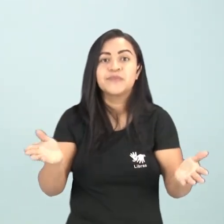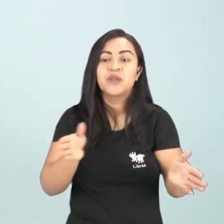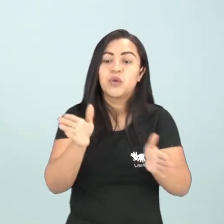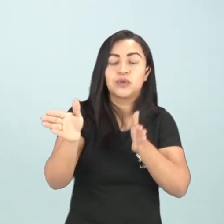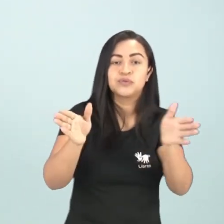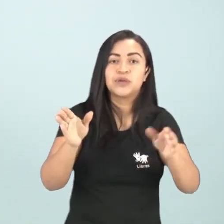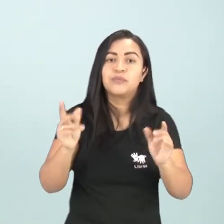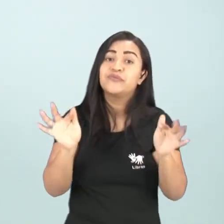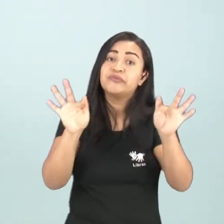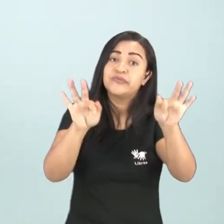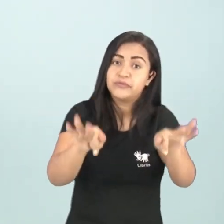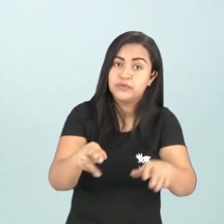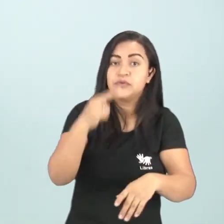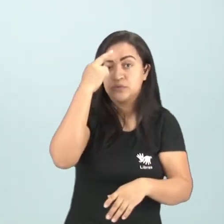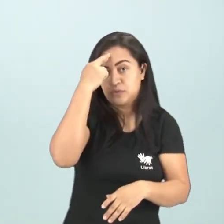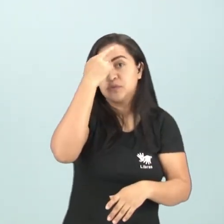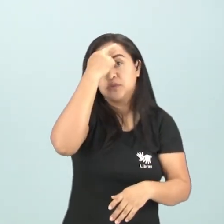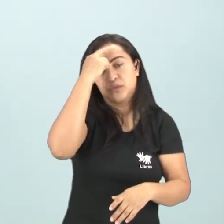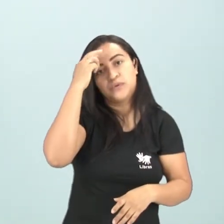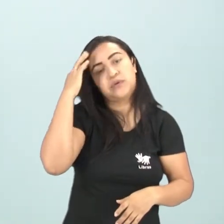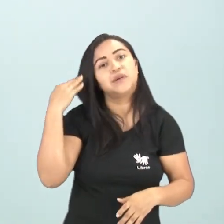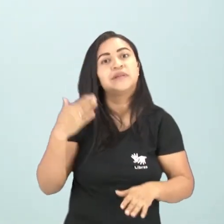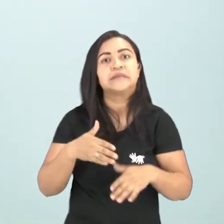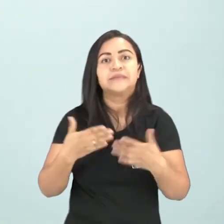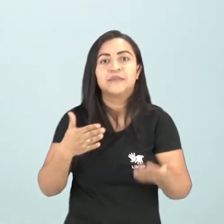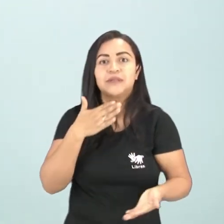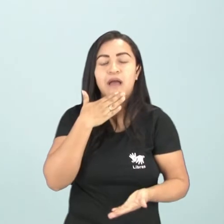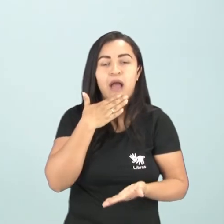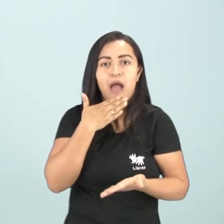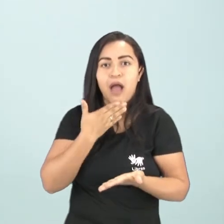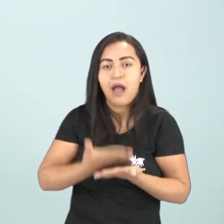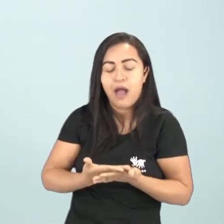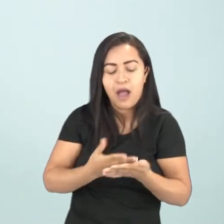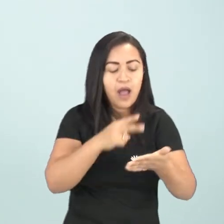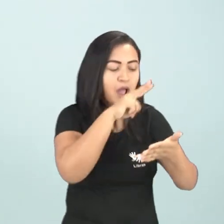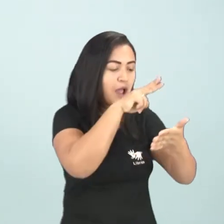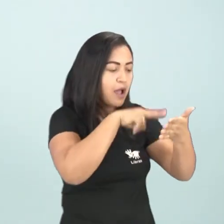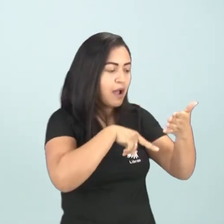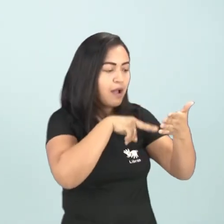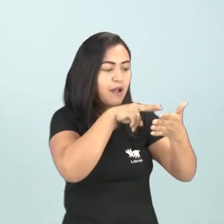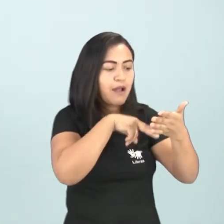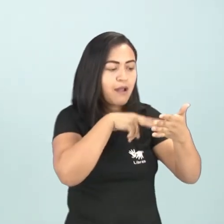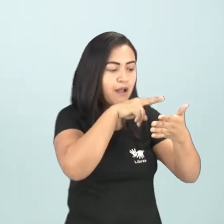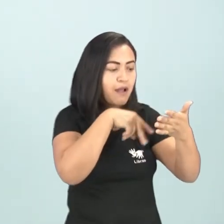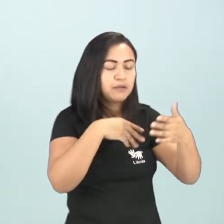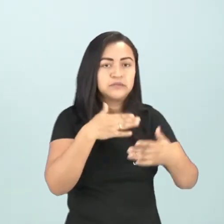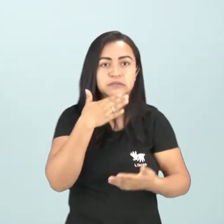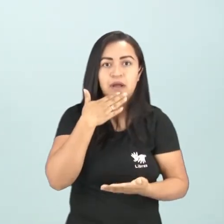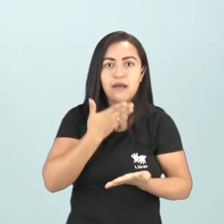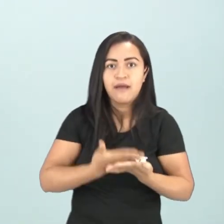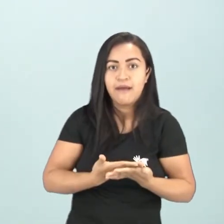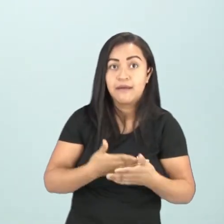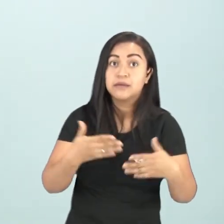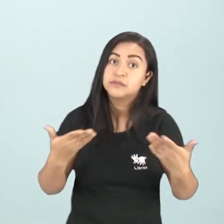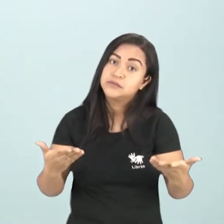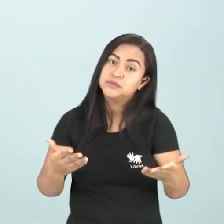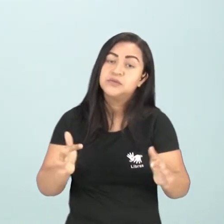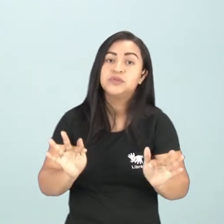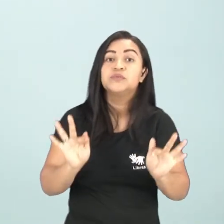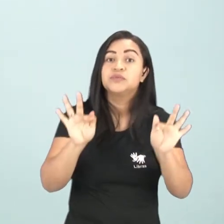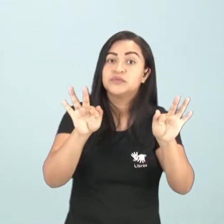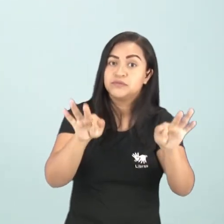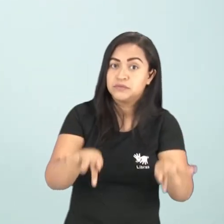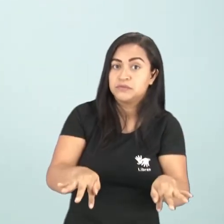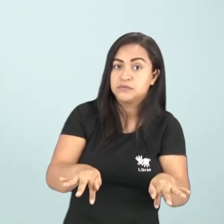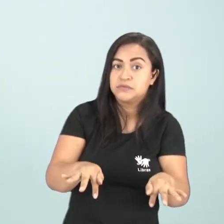da história, tá? Para o desfecho, que pode ser surpreendente. Aqui, o personagem vai fechar o conflito com excelência ou